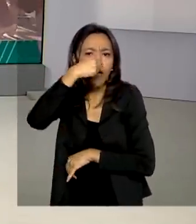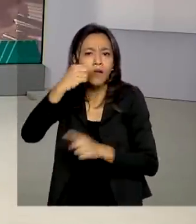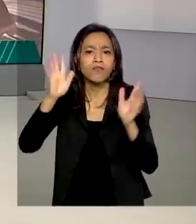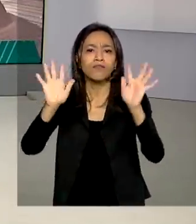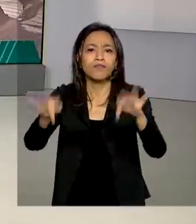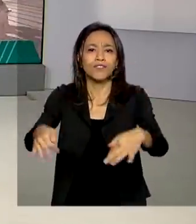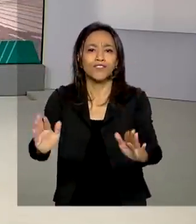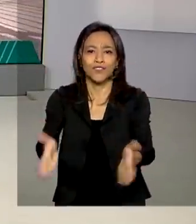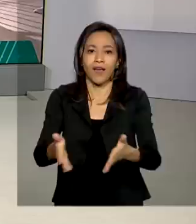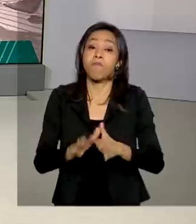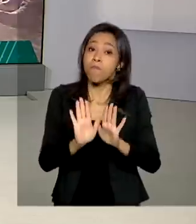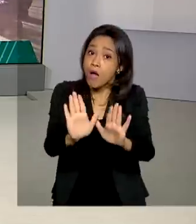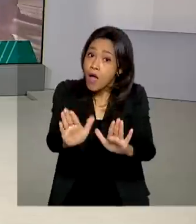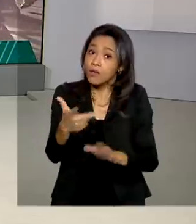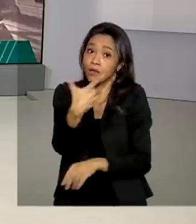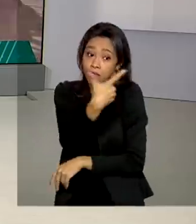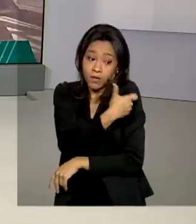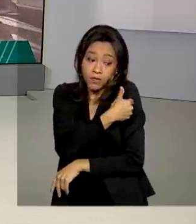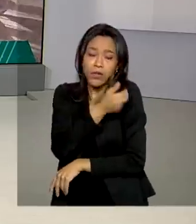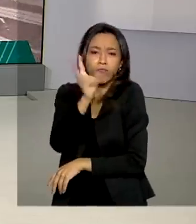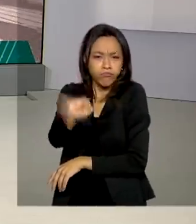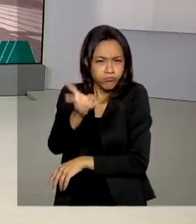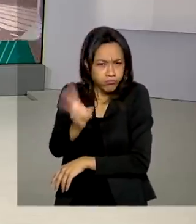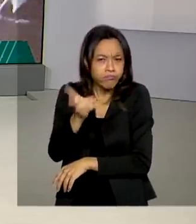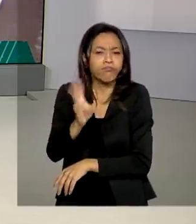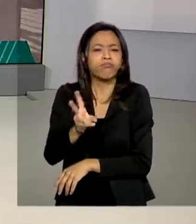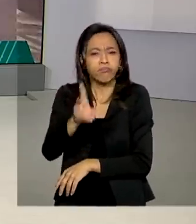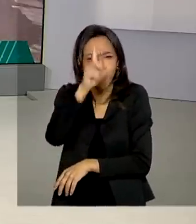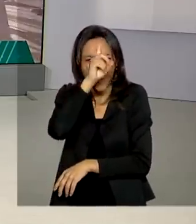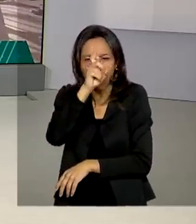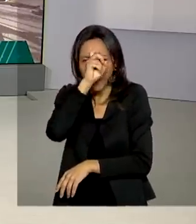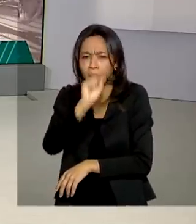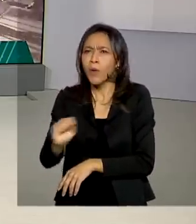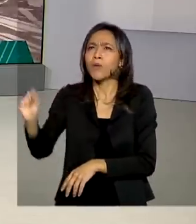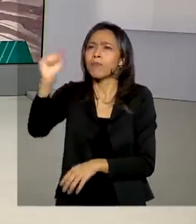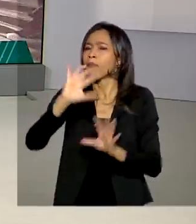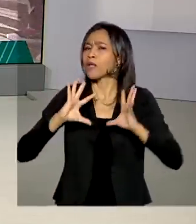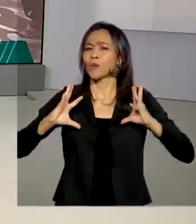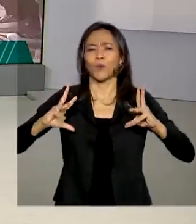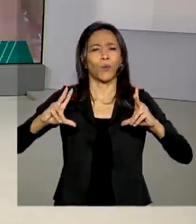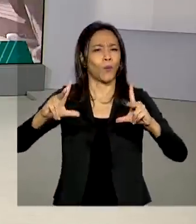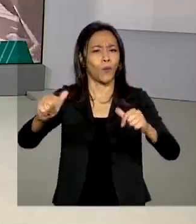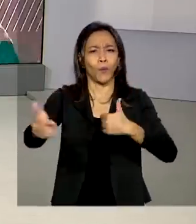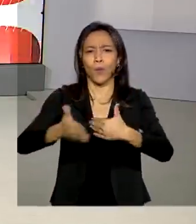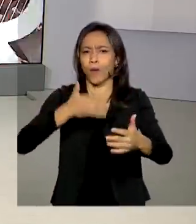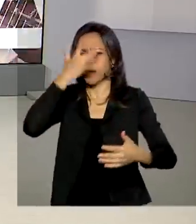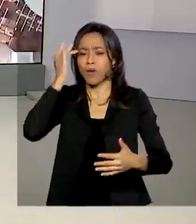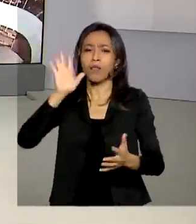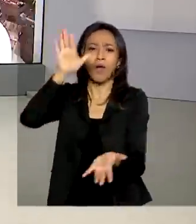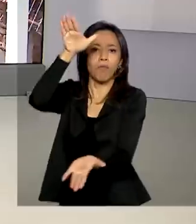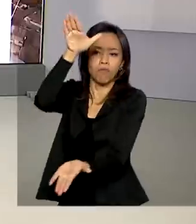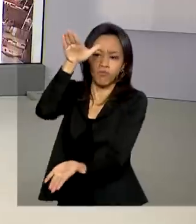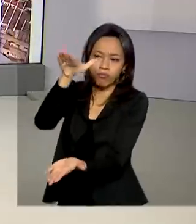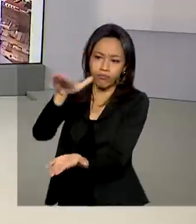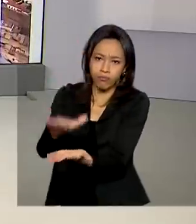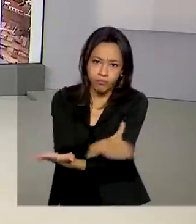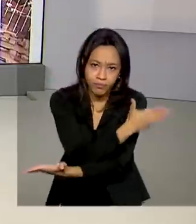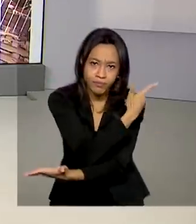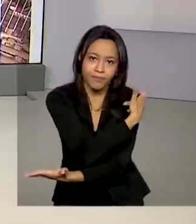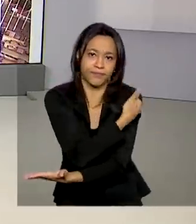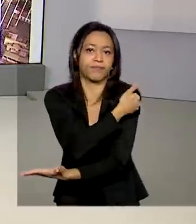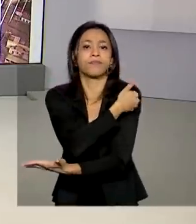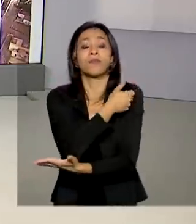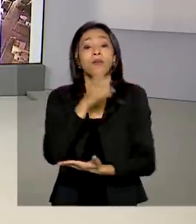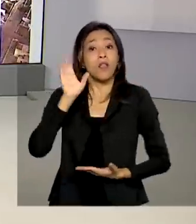mas a vacina vai continuar disponível agora para toda a população até o fim dos estoques. O Rio de Janeiro já está colocando em